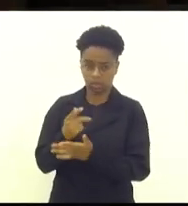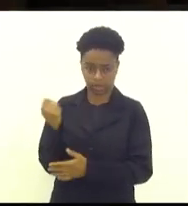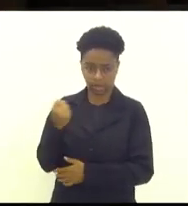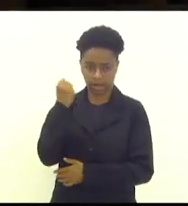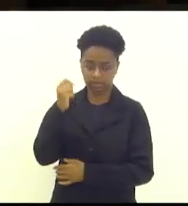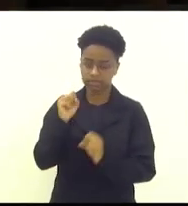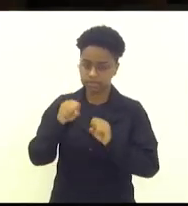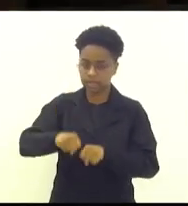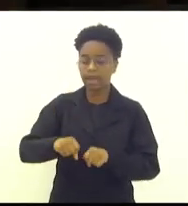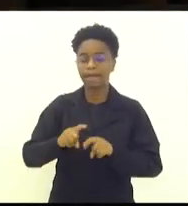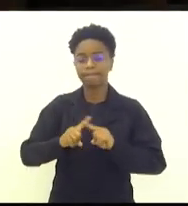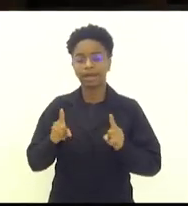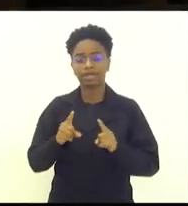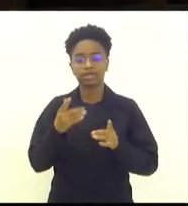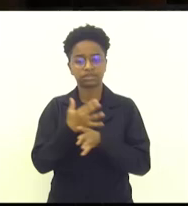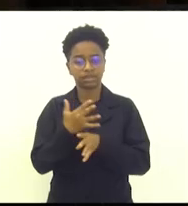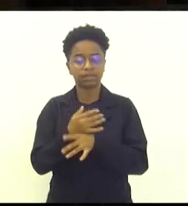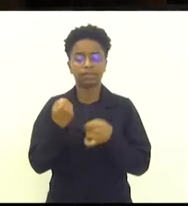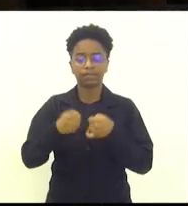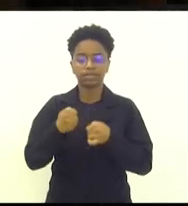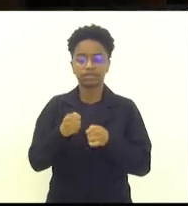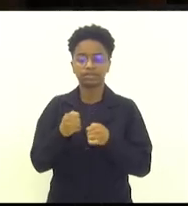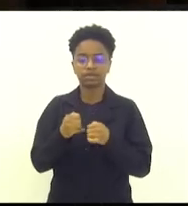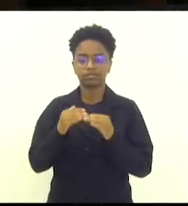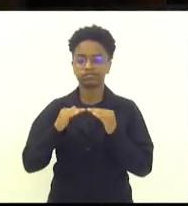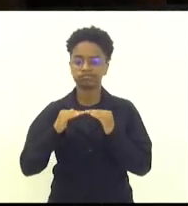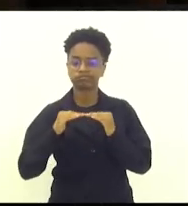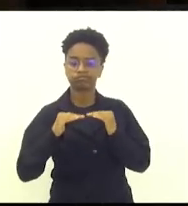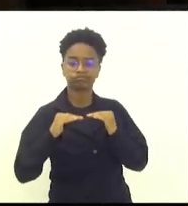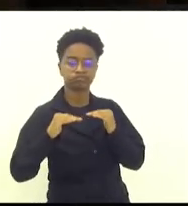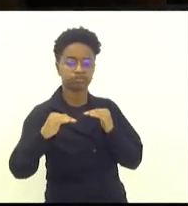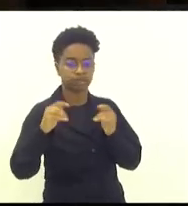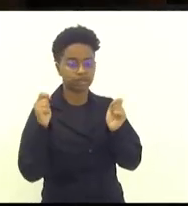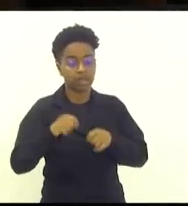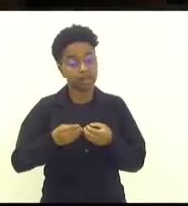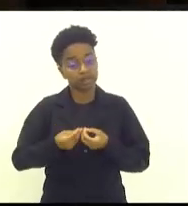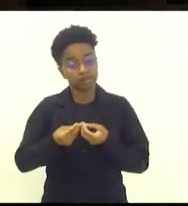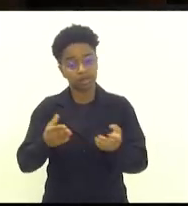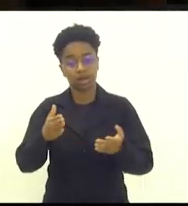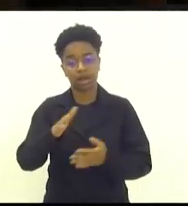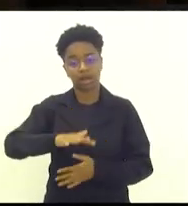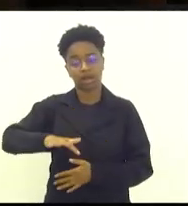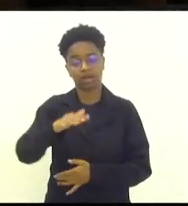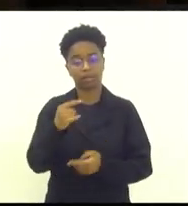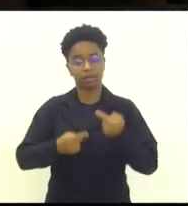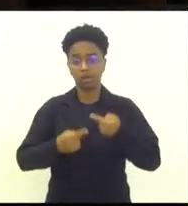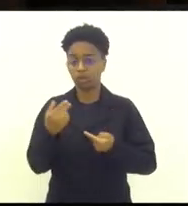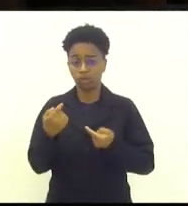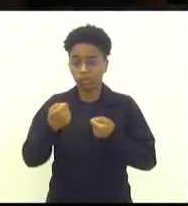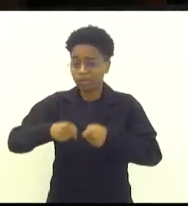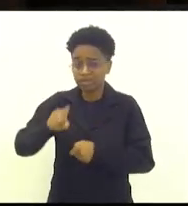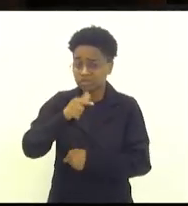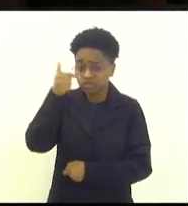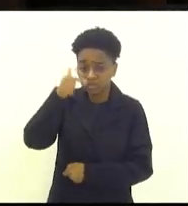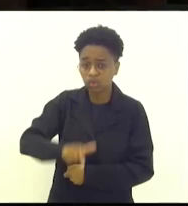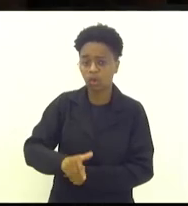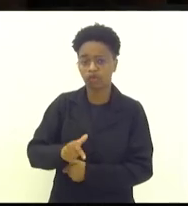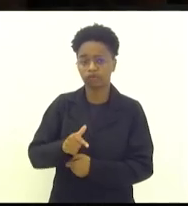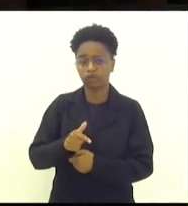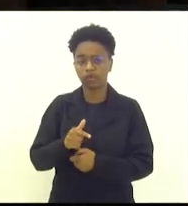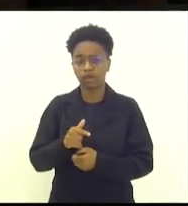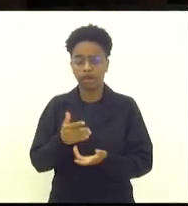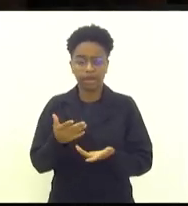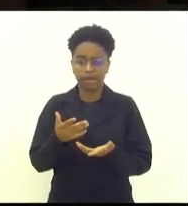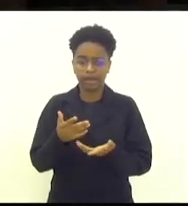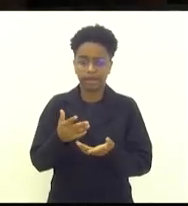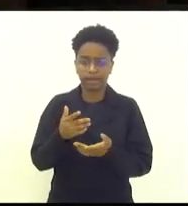a cidade precisa de estabilidade para entregas políticas. A cidade não precisa vivenciar uma instabilidade política, e eu sou